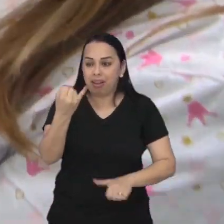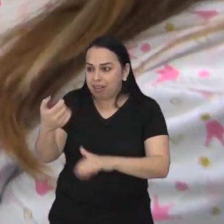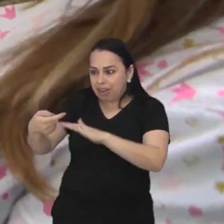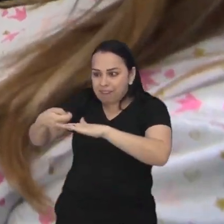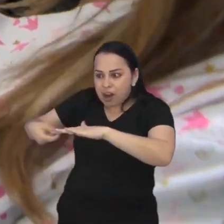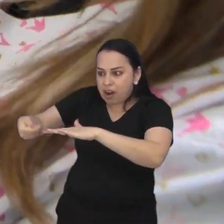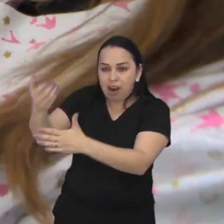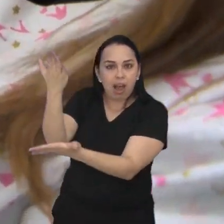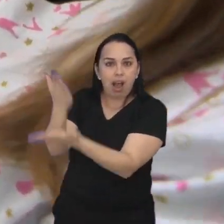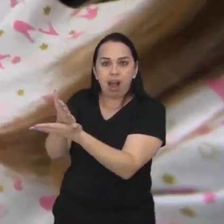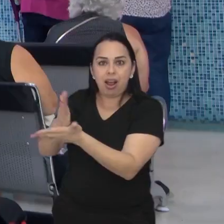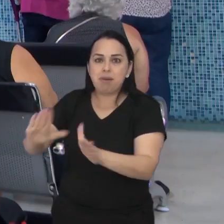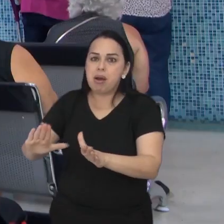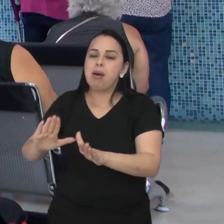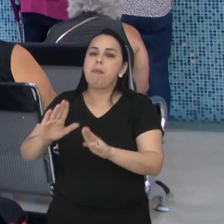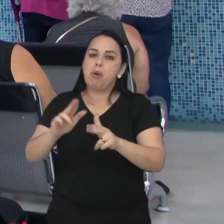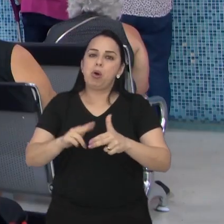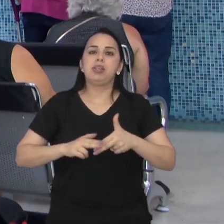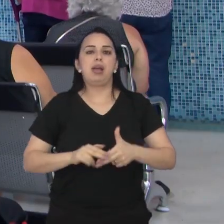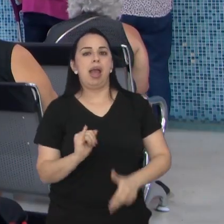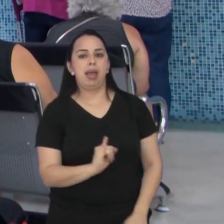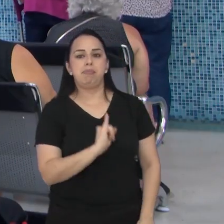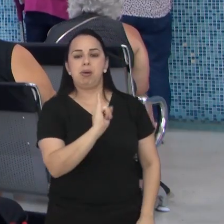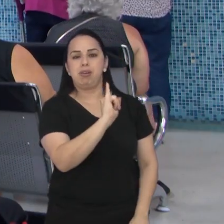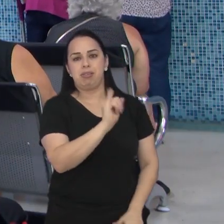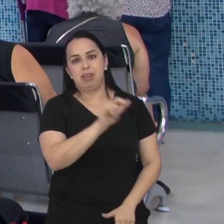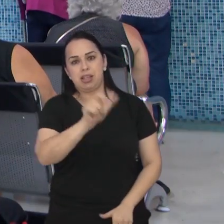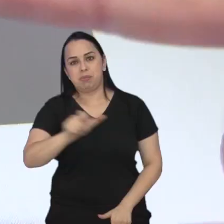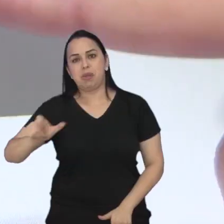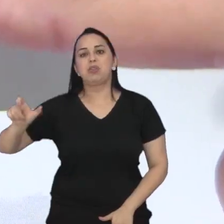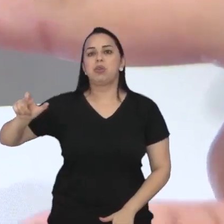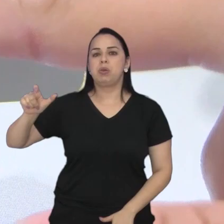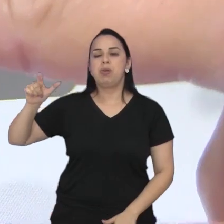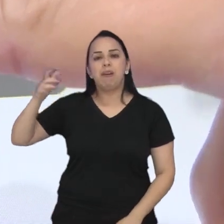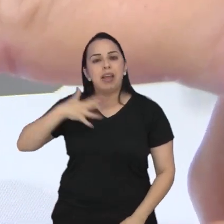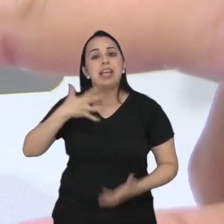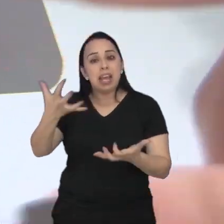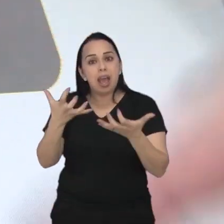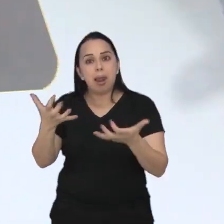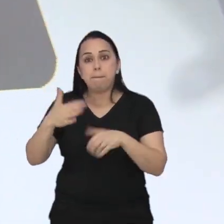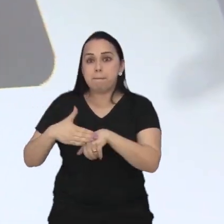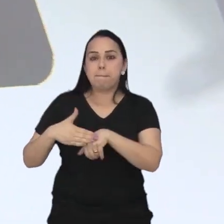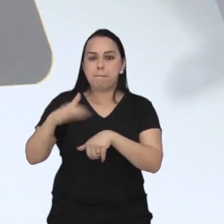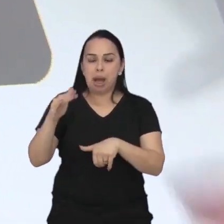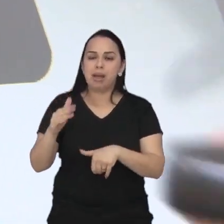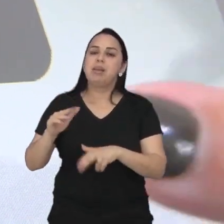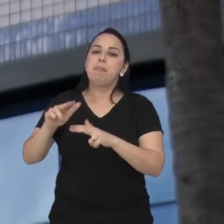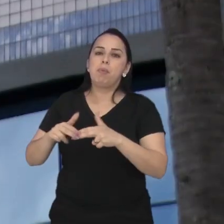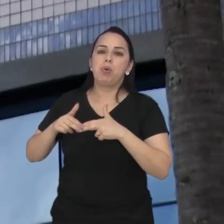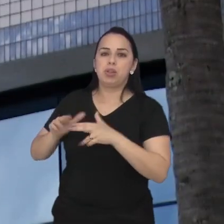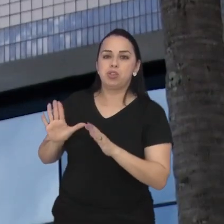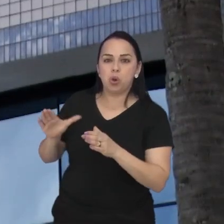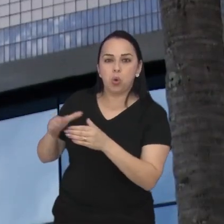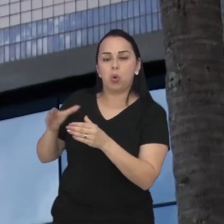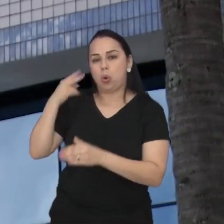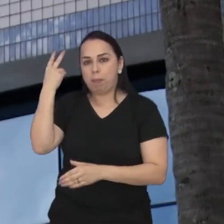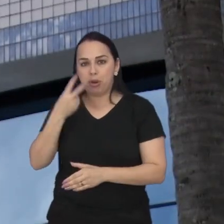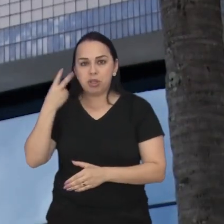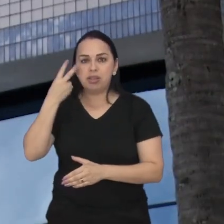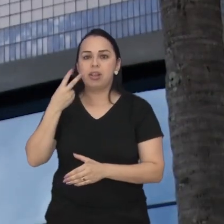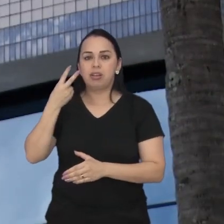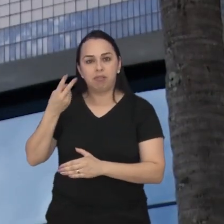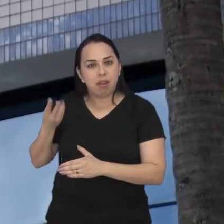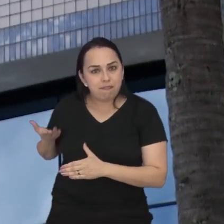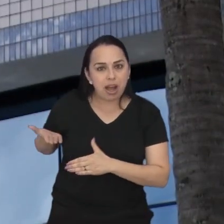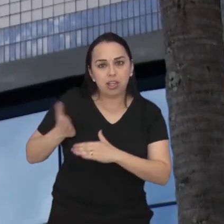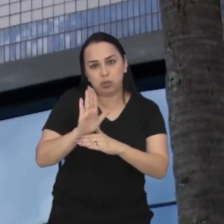combater as fake news é um passo importante para atrair mais pessoas às campanhas e o Legislativo